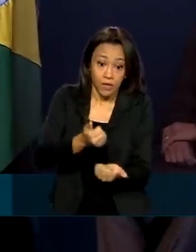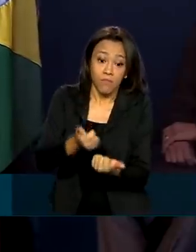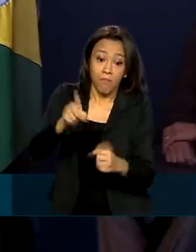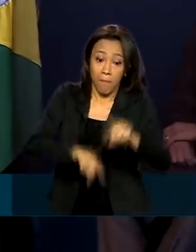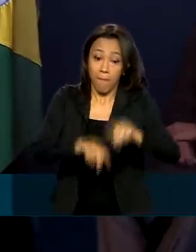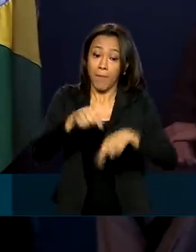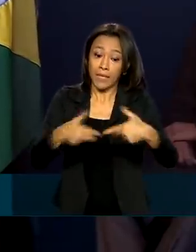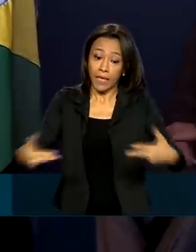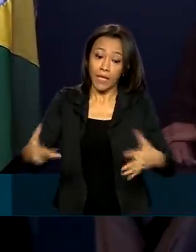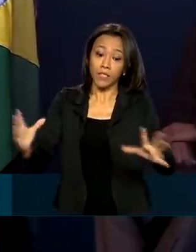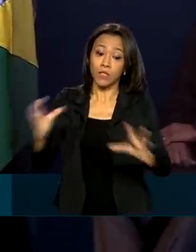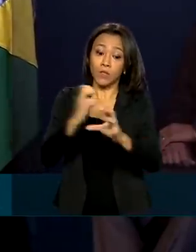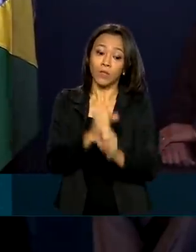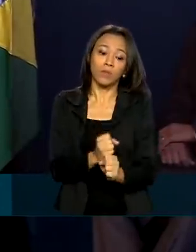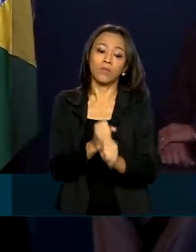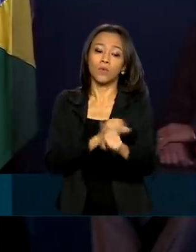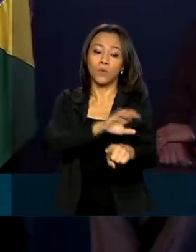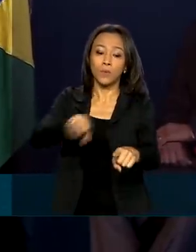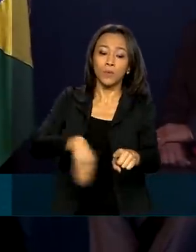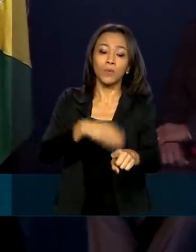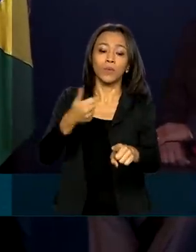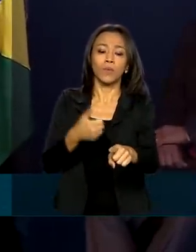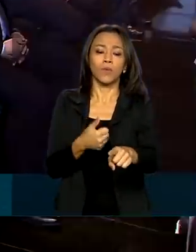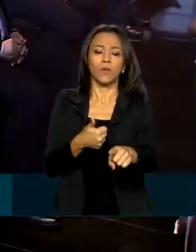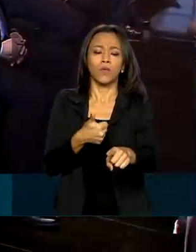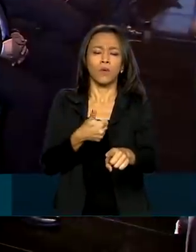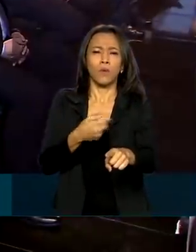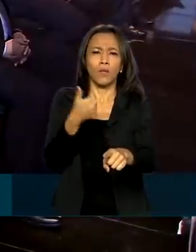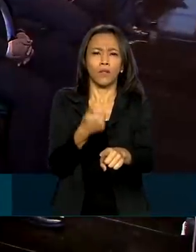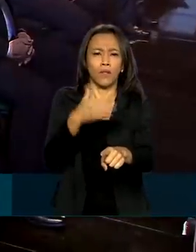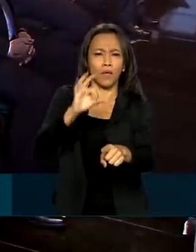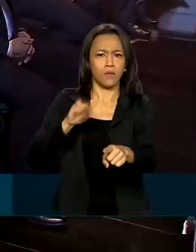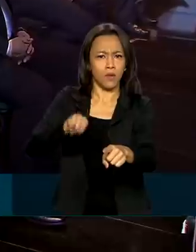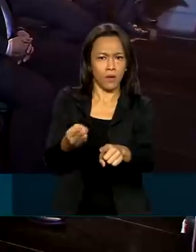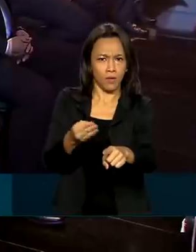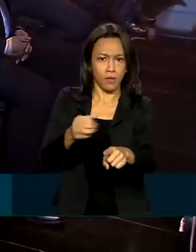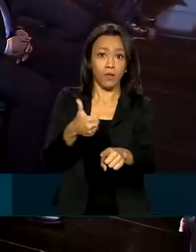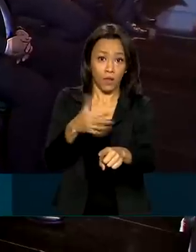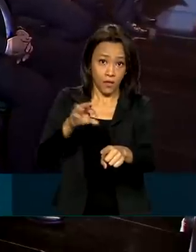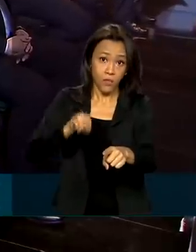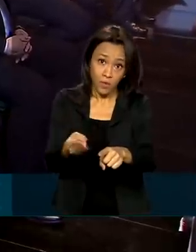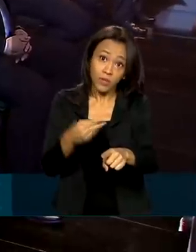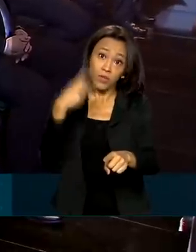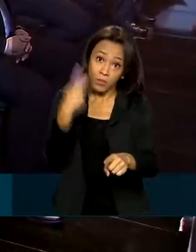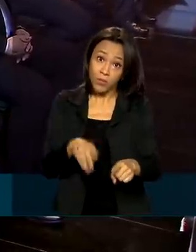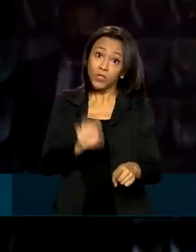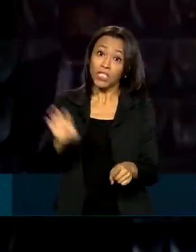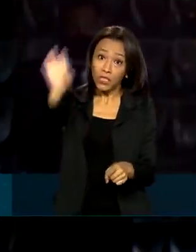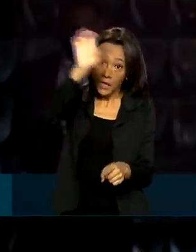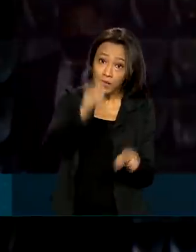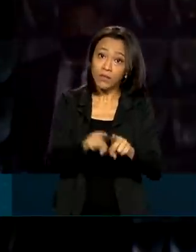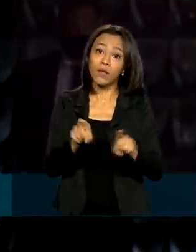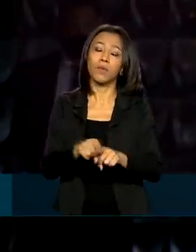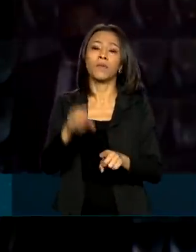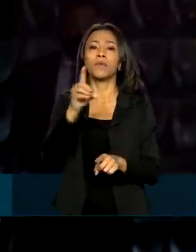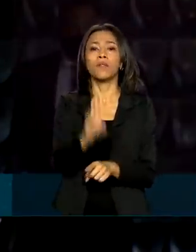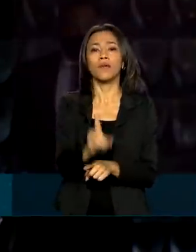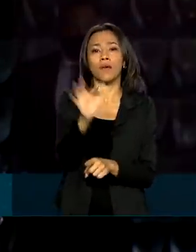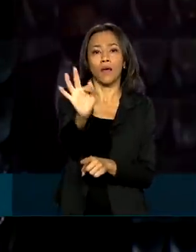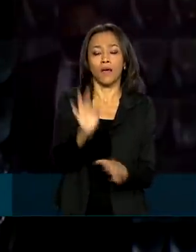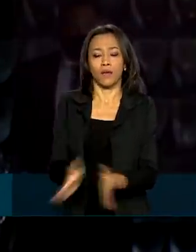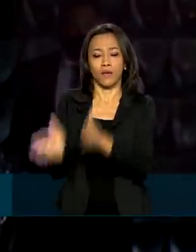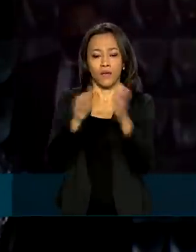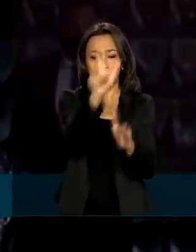mil reais, para as secretarias de segurança pública dos 26 estados e do Distrito Federal. O secretário nacional